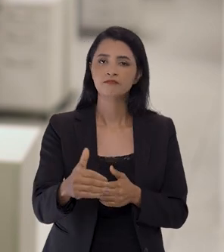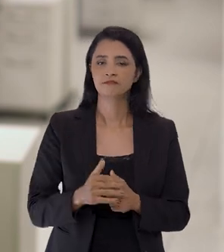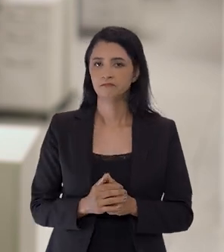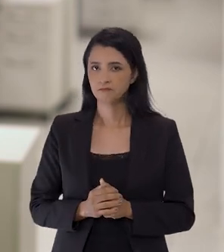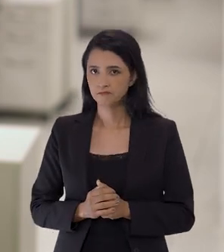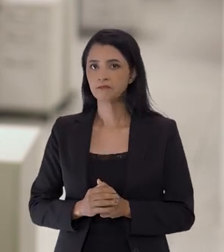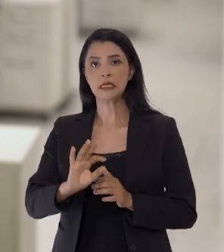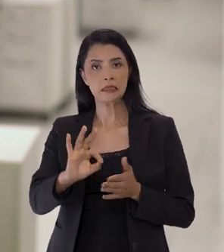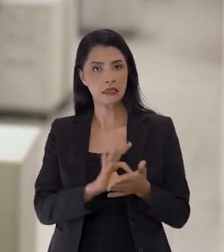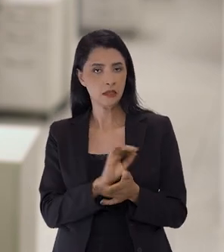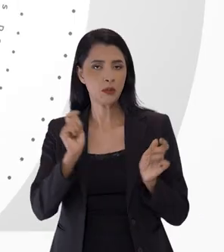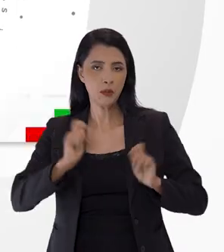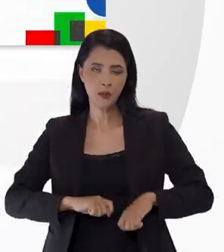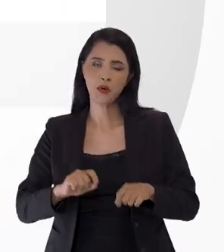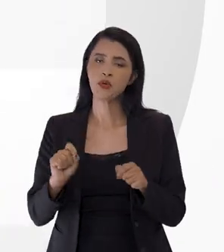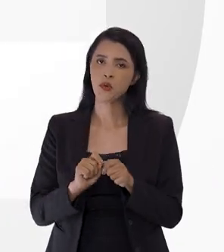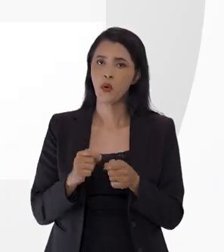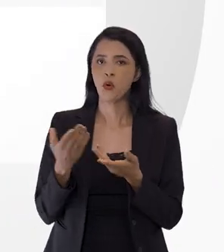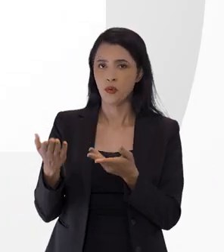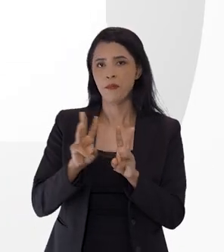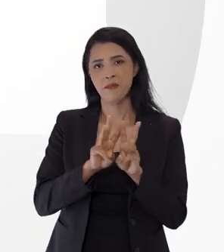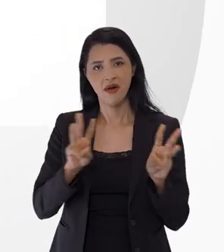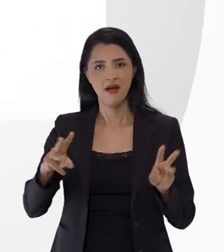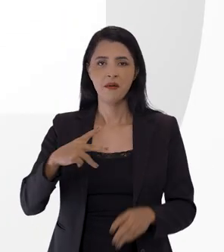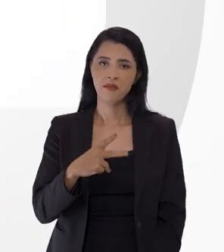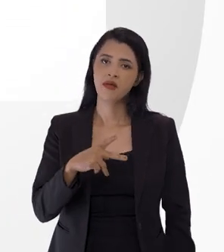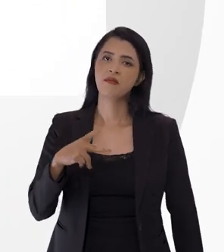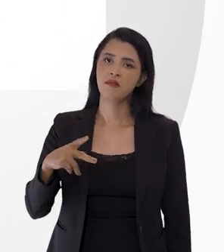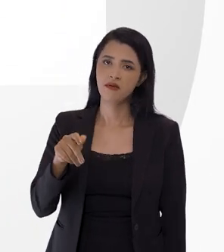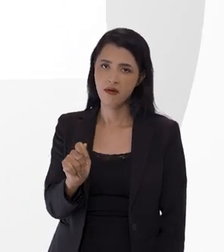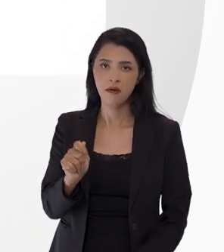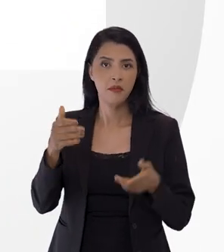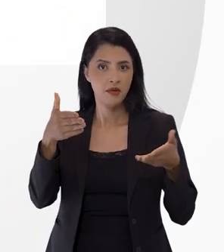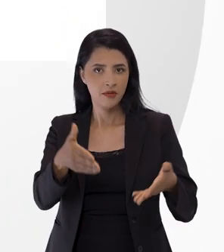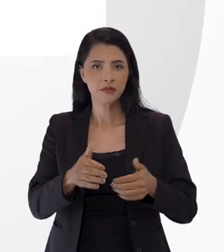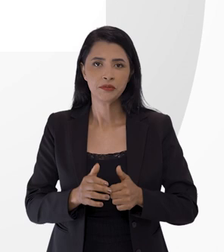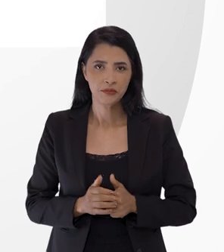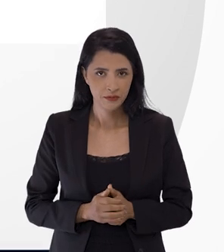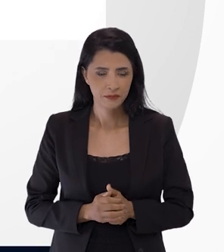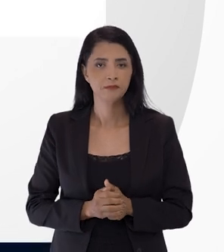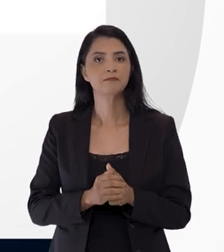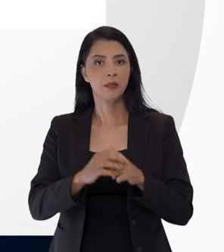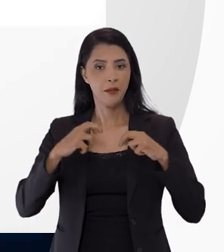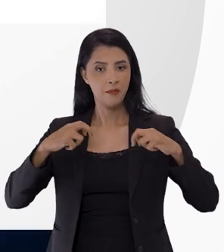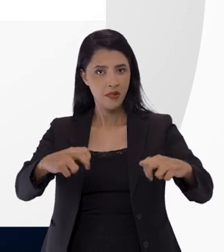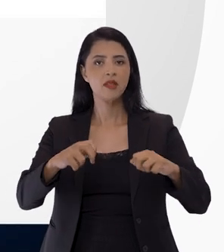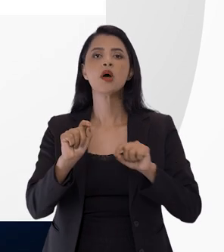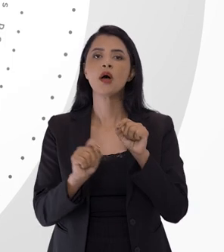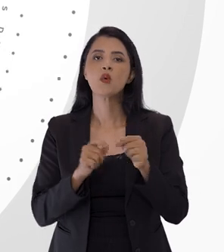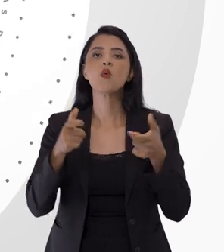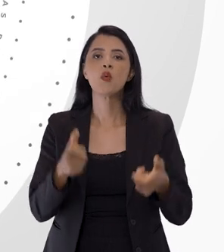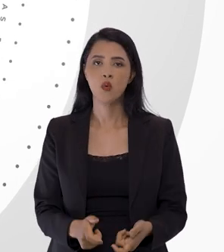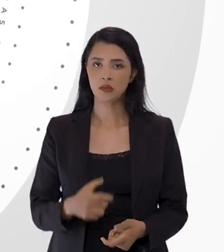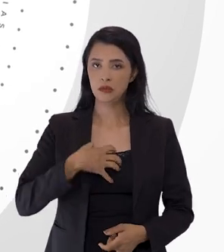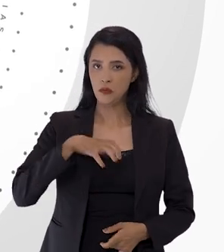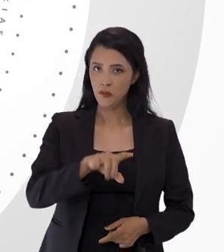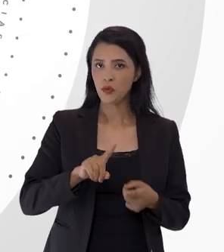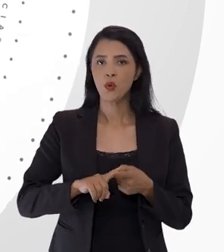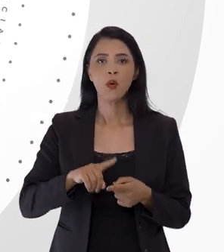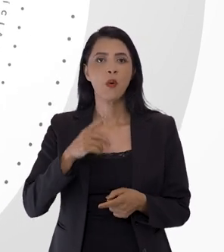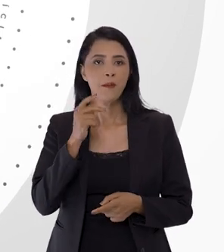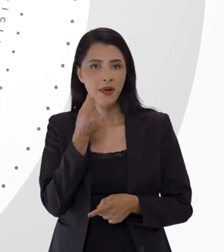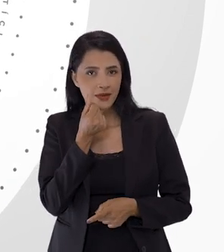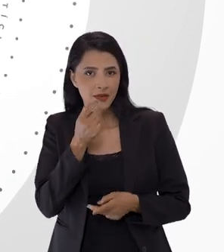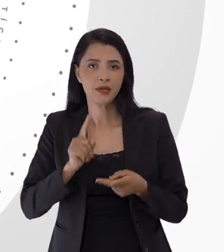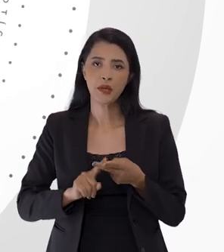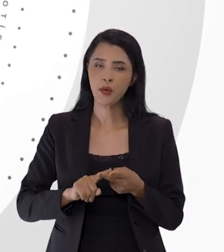próximos quatro anos. As inscrições podem ser feitas na página do PPA participativo. As plenárias serão em